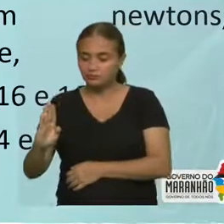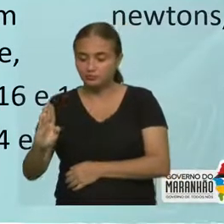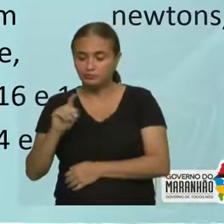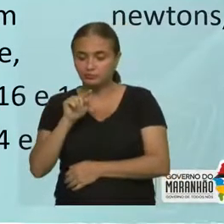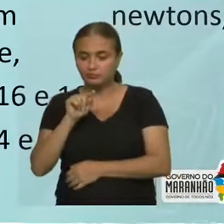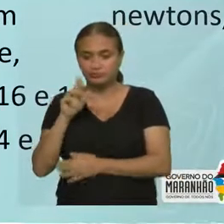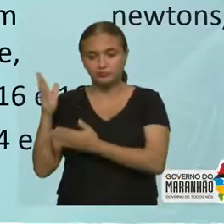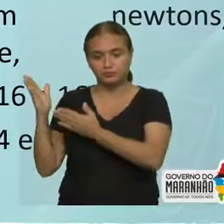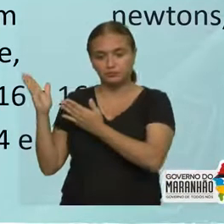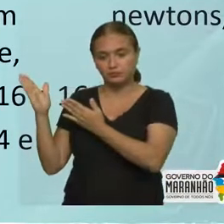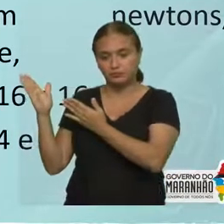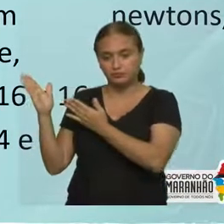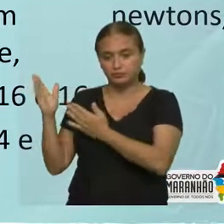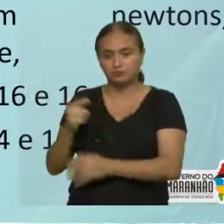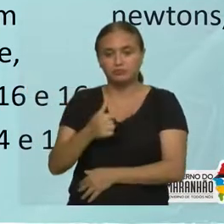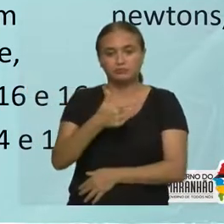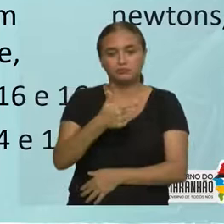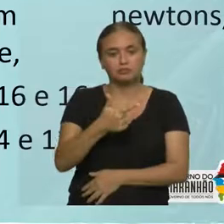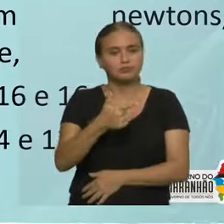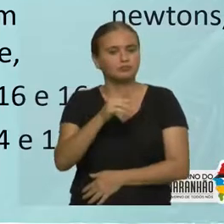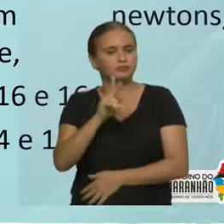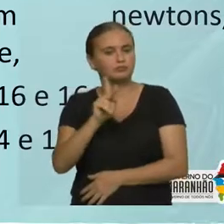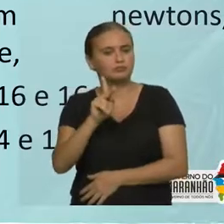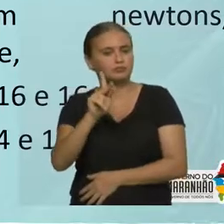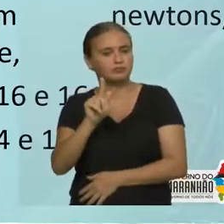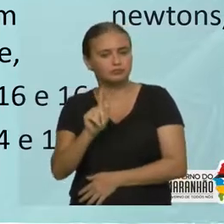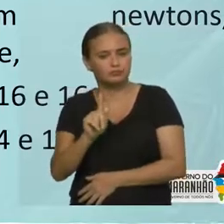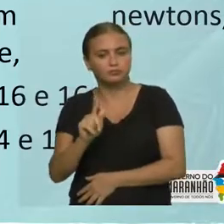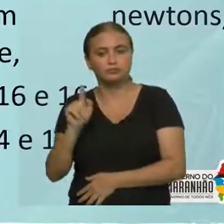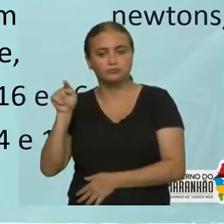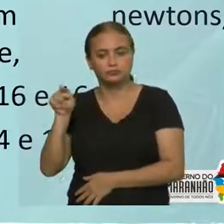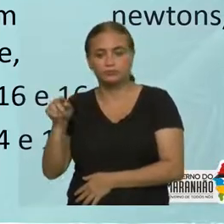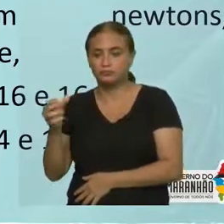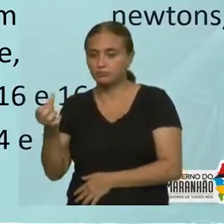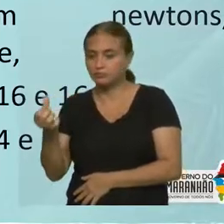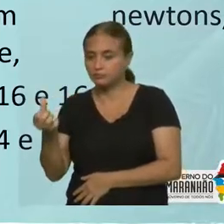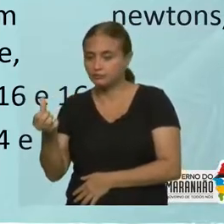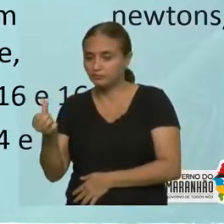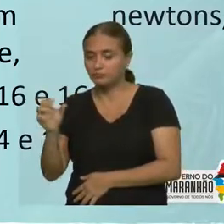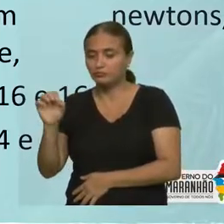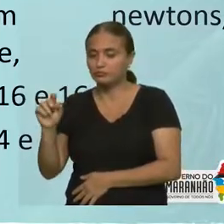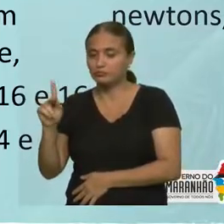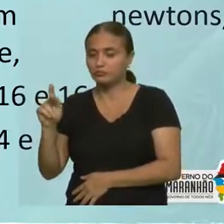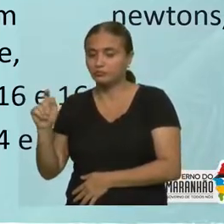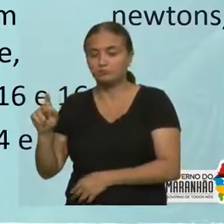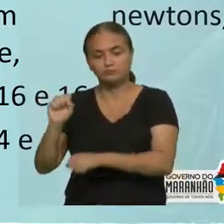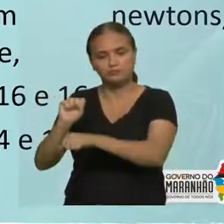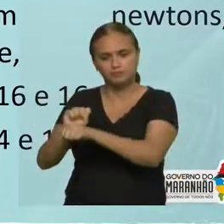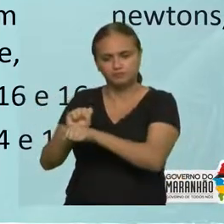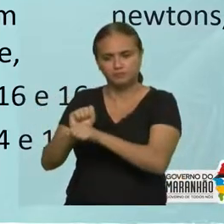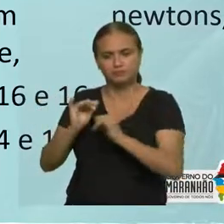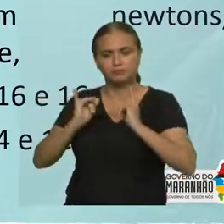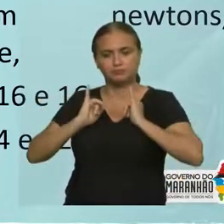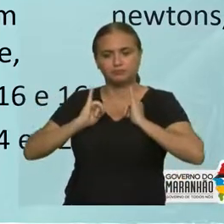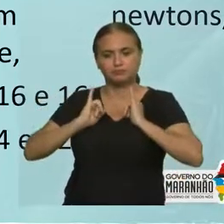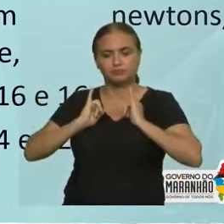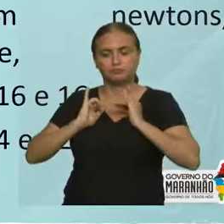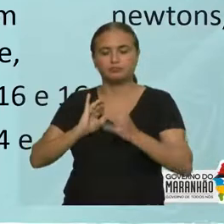de massas 2 kg e 6 kg, respectivamente, e ligados por um fio, estão em repouso sobre um plano horizontal.